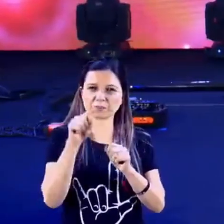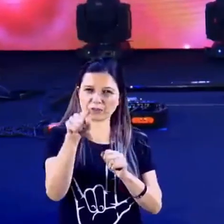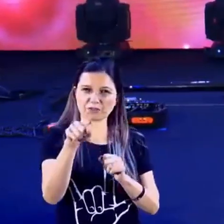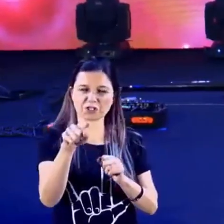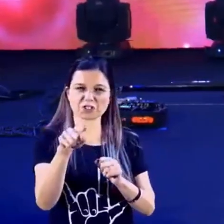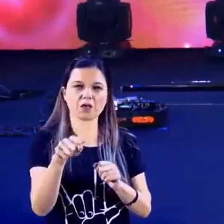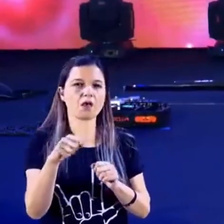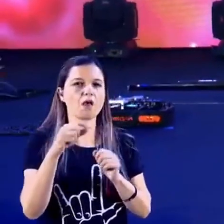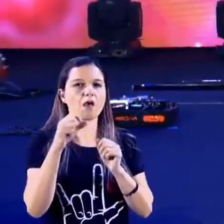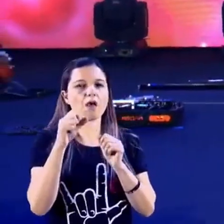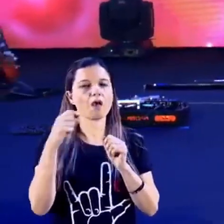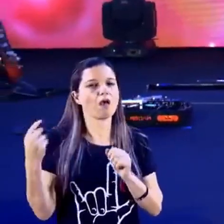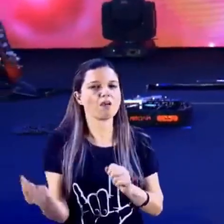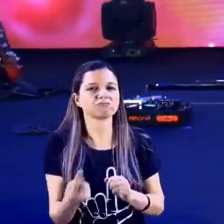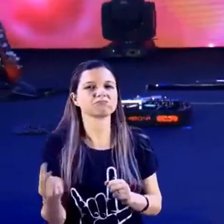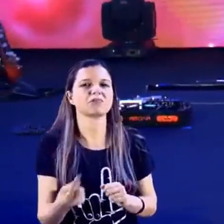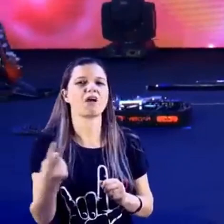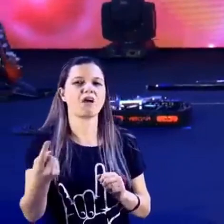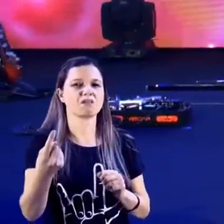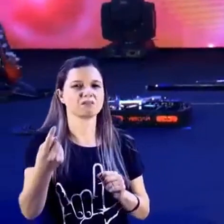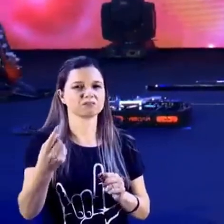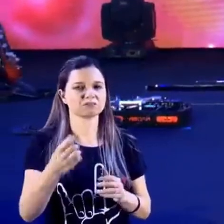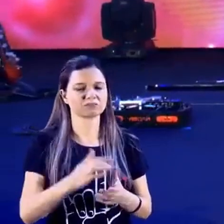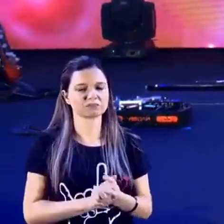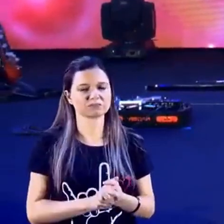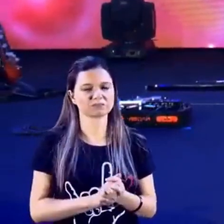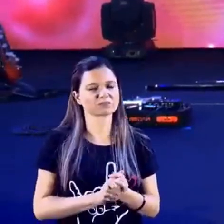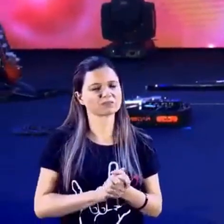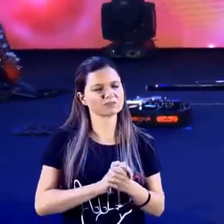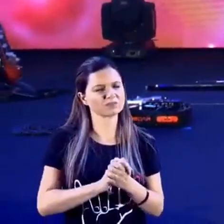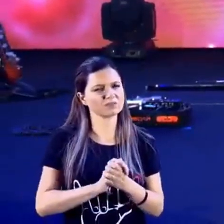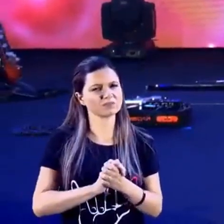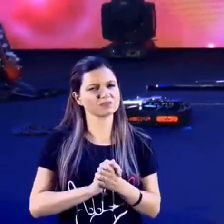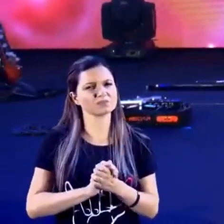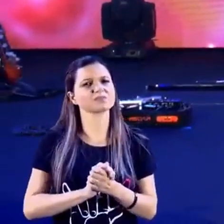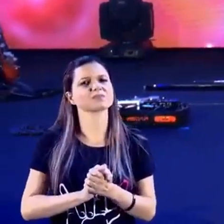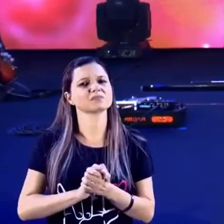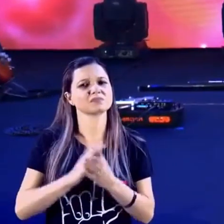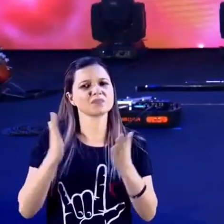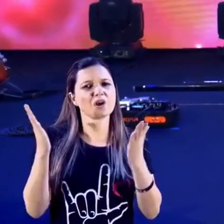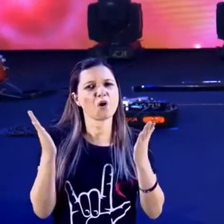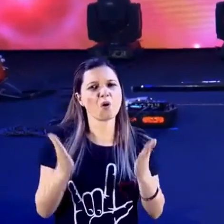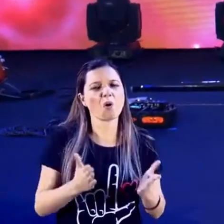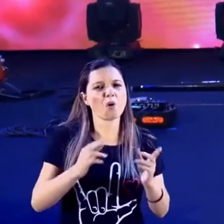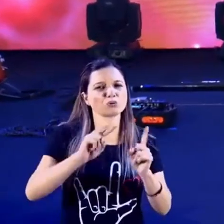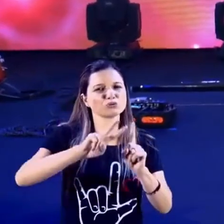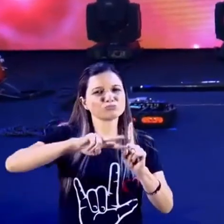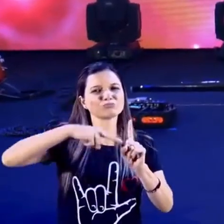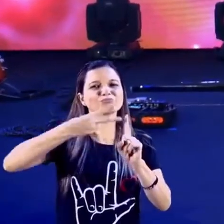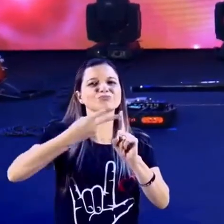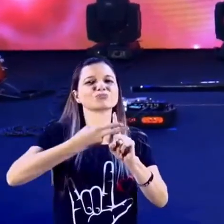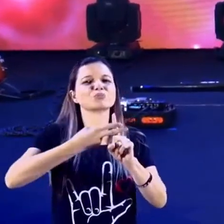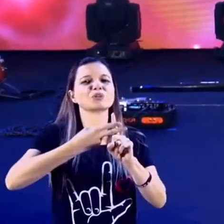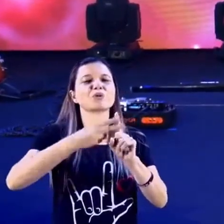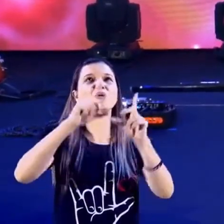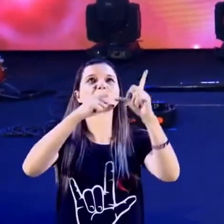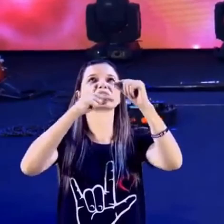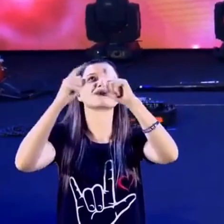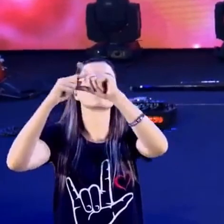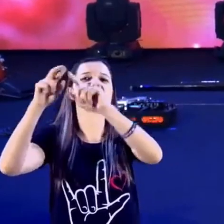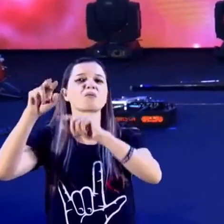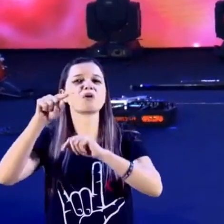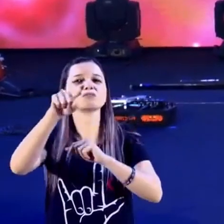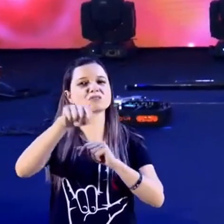Senhor, o seu Deus, os fez multiplicar de tal modo que hoje vocês são tão numerosos quanto as estrelas do céu.